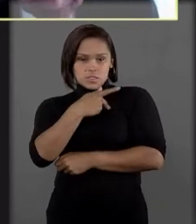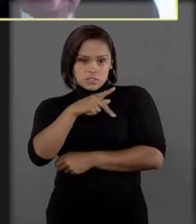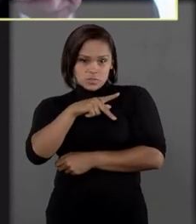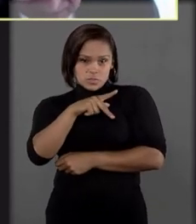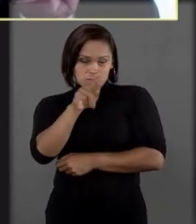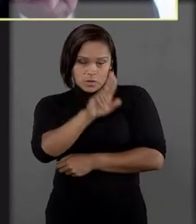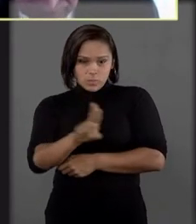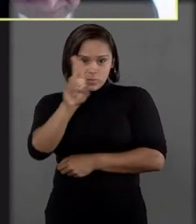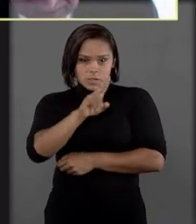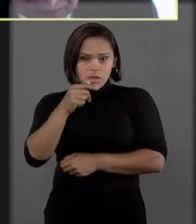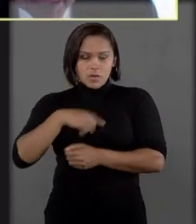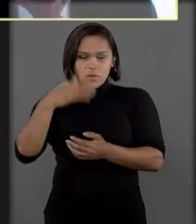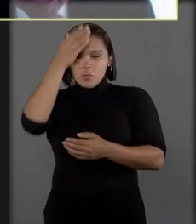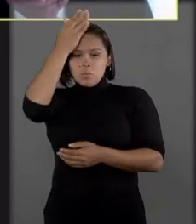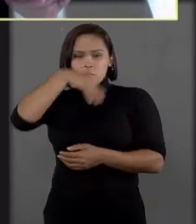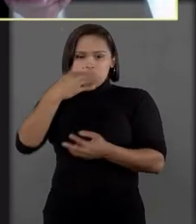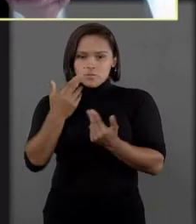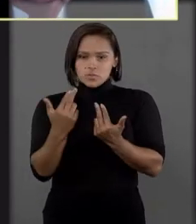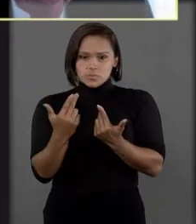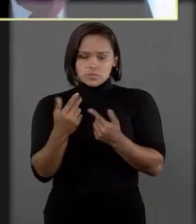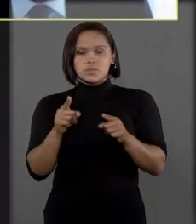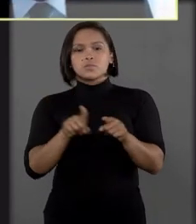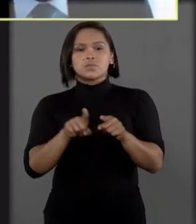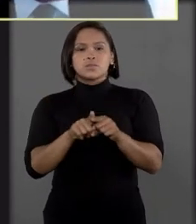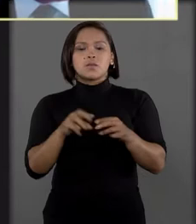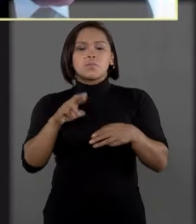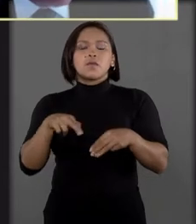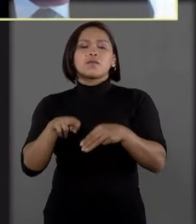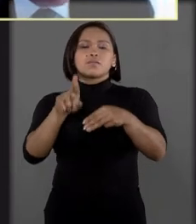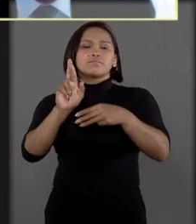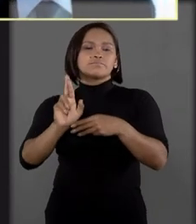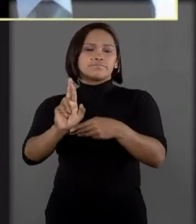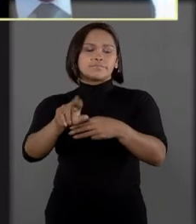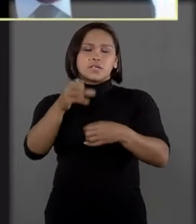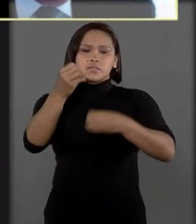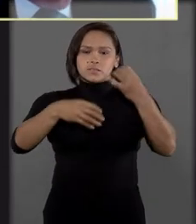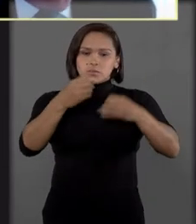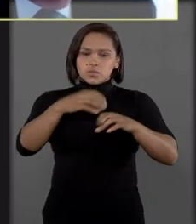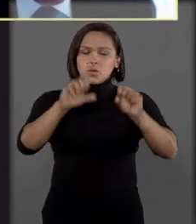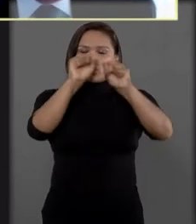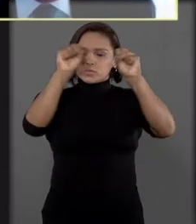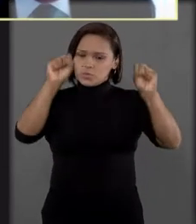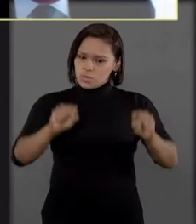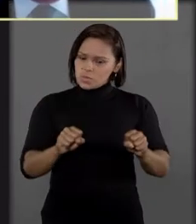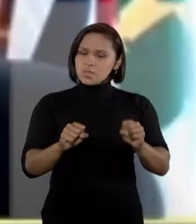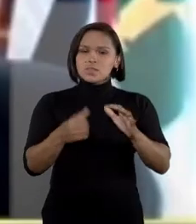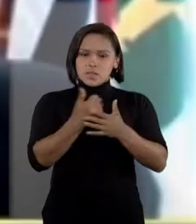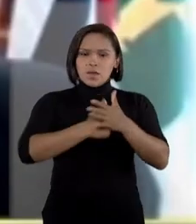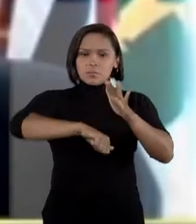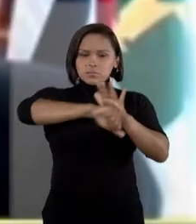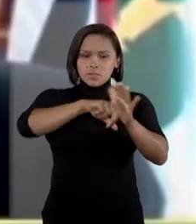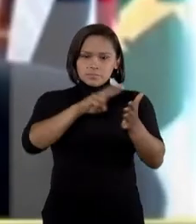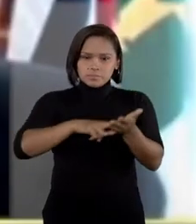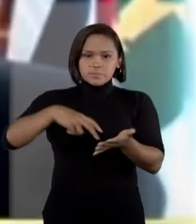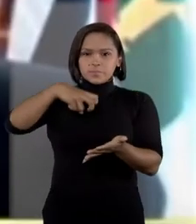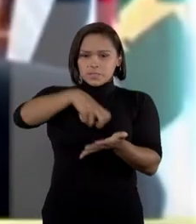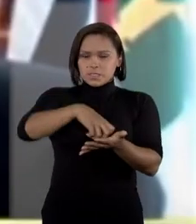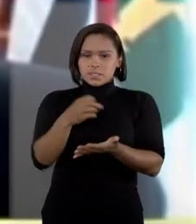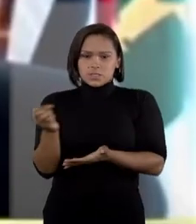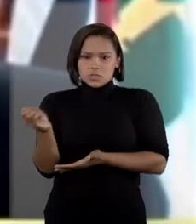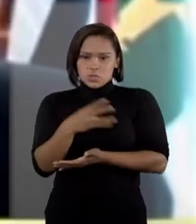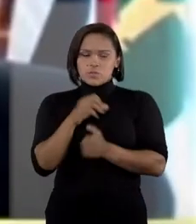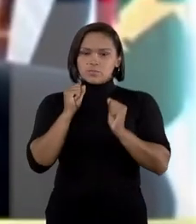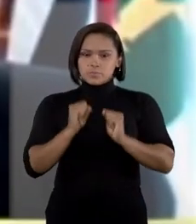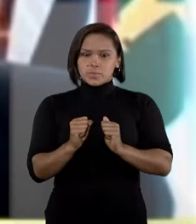compartilhamento de provas. Além disso, o relator explicou que prevalece no sistema processual penal moderno a orientação de que a